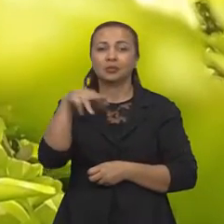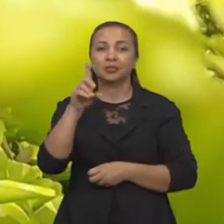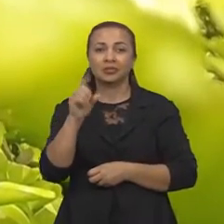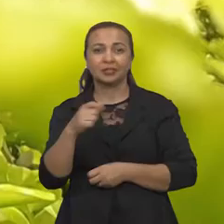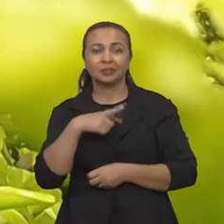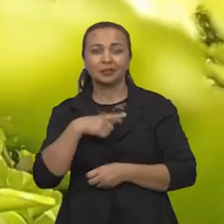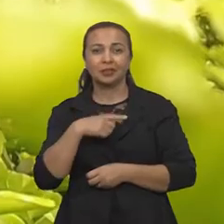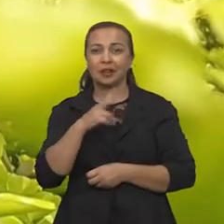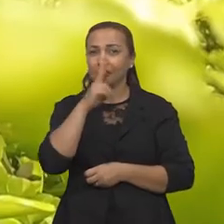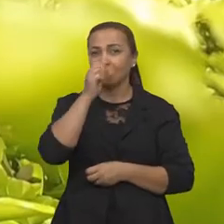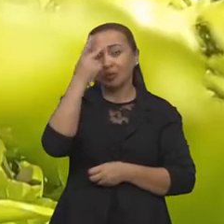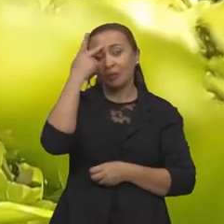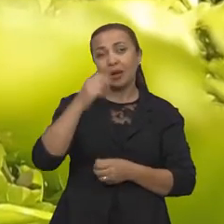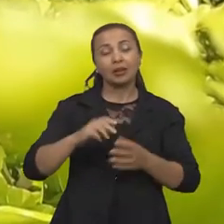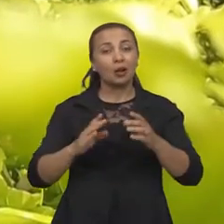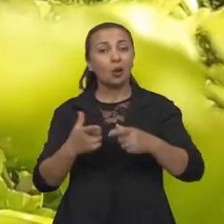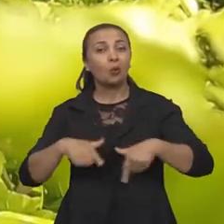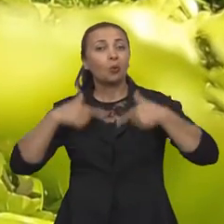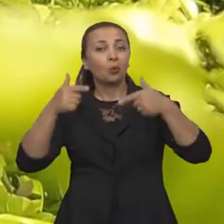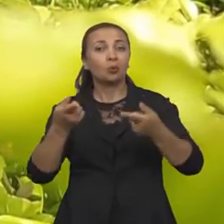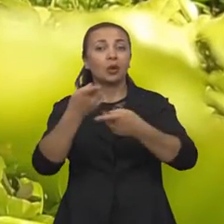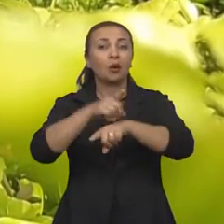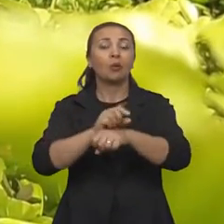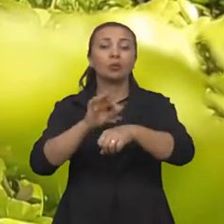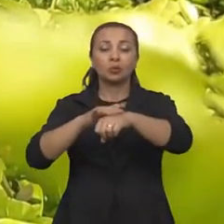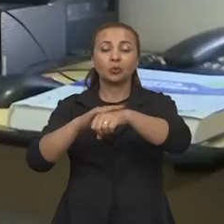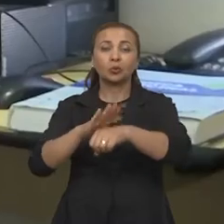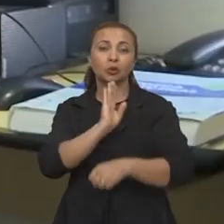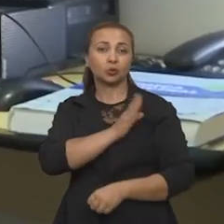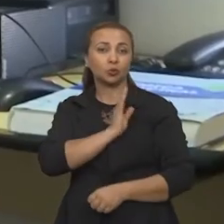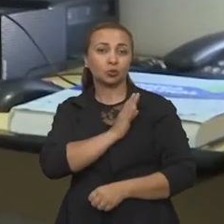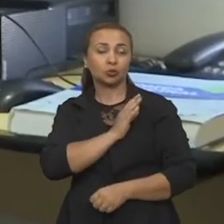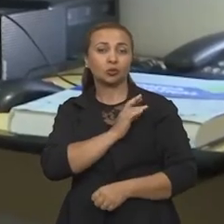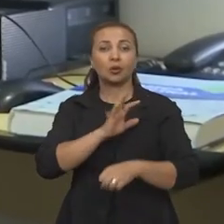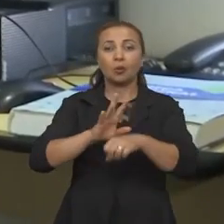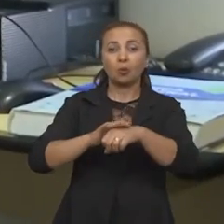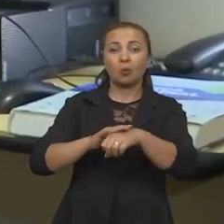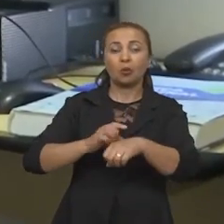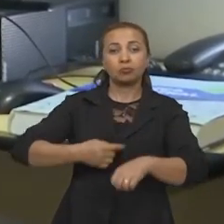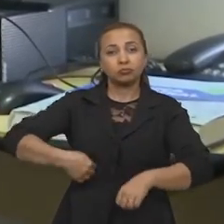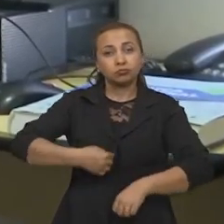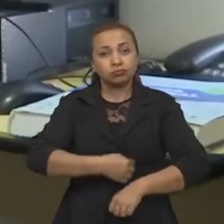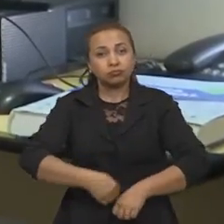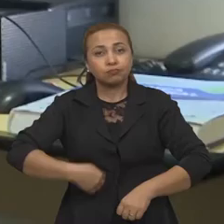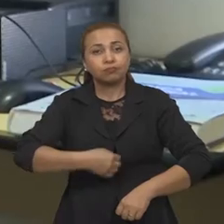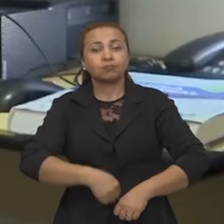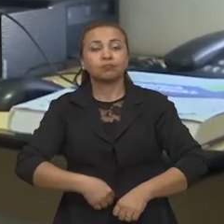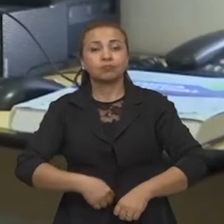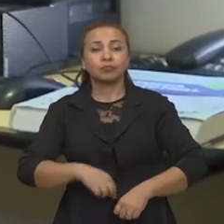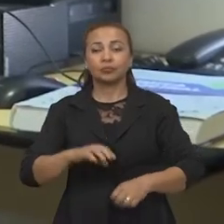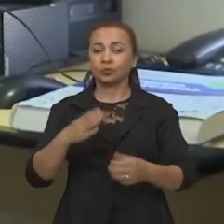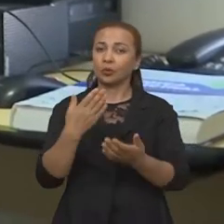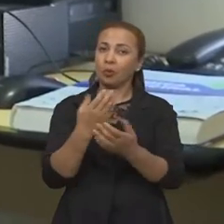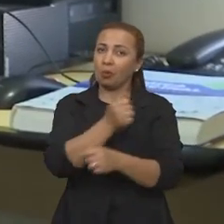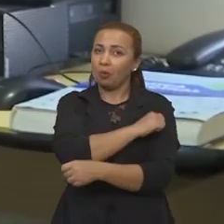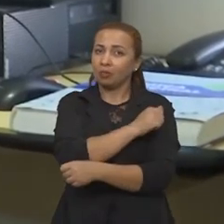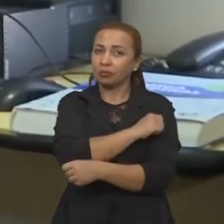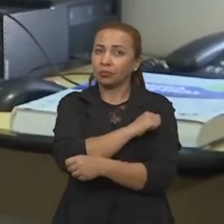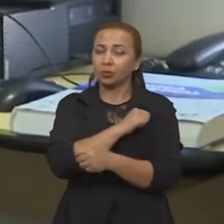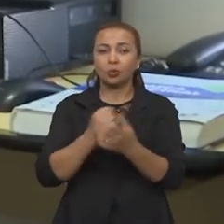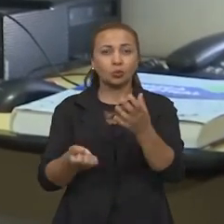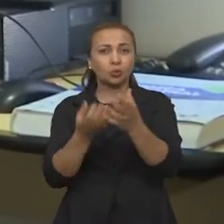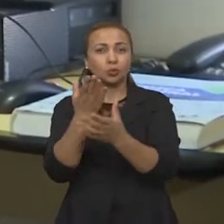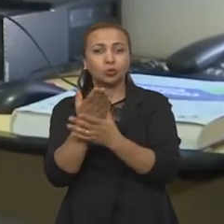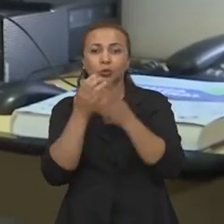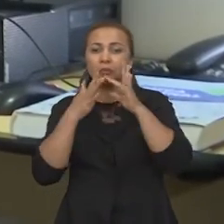Jaborandi têm potencial para doenças de Chagas, escistossomose. E quando veio a pandemia, o meu aluno, Ezio, que estava estudando